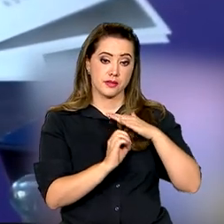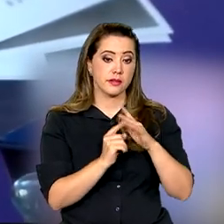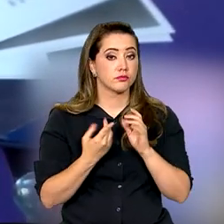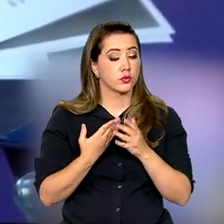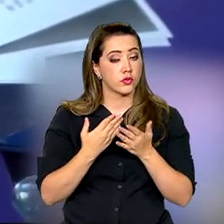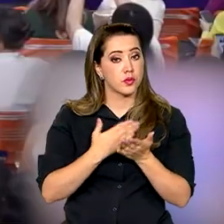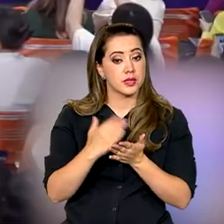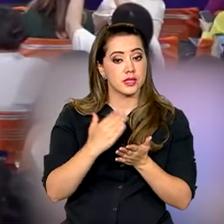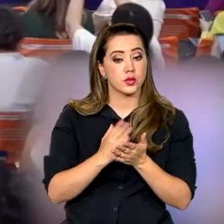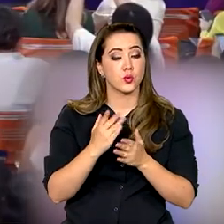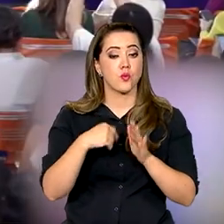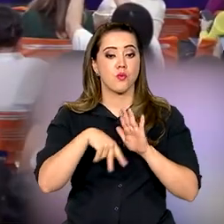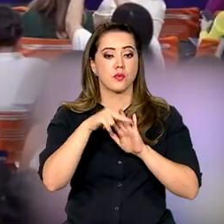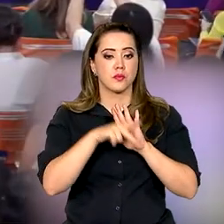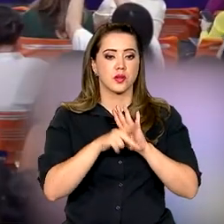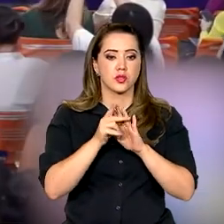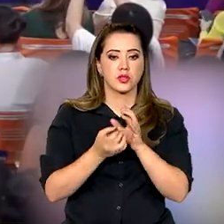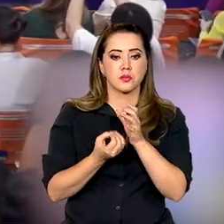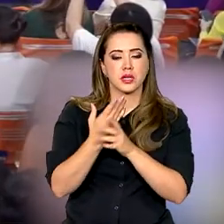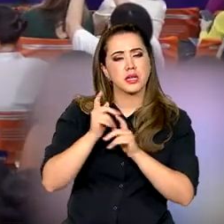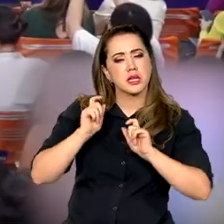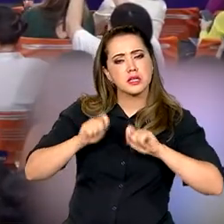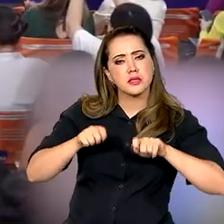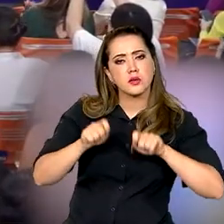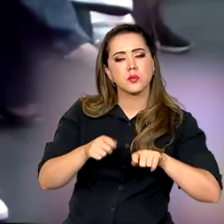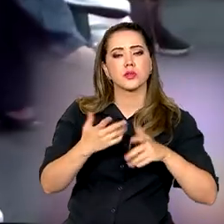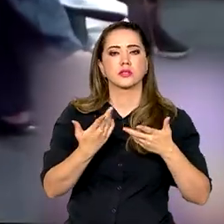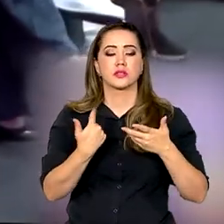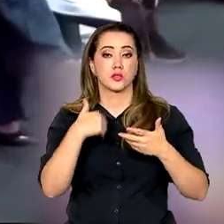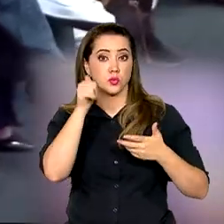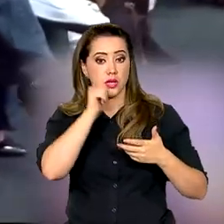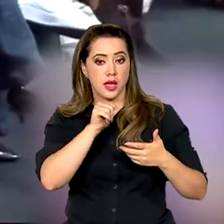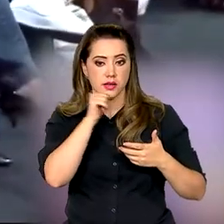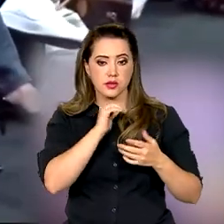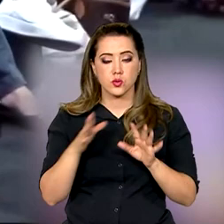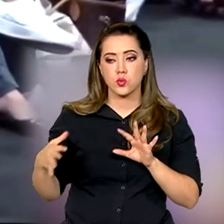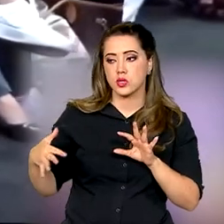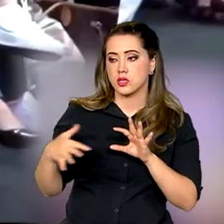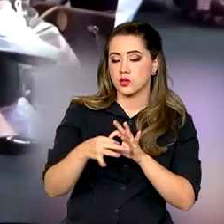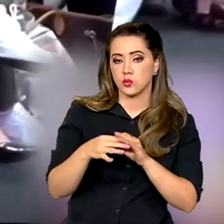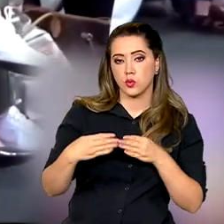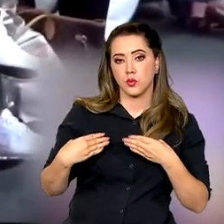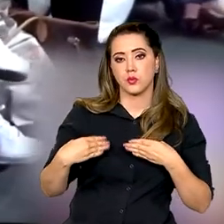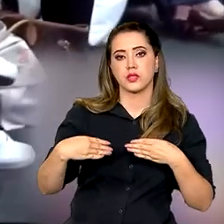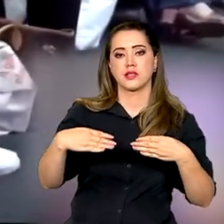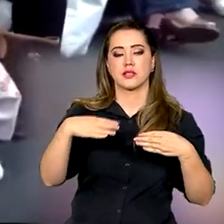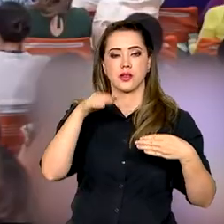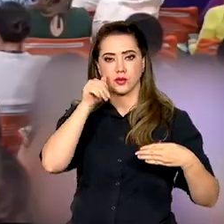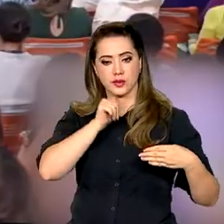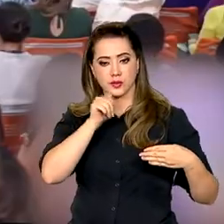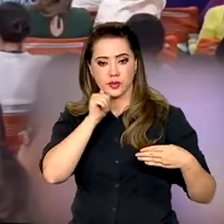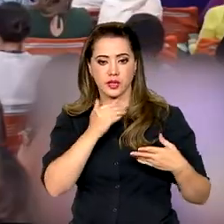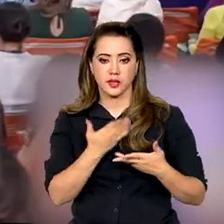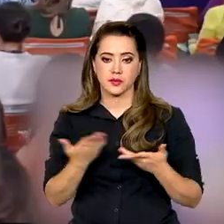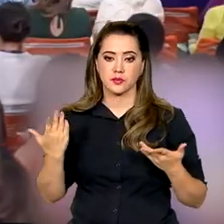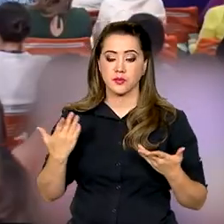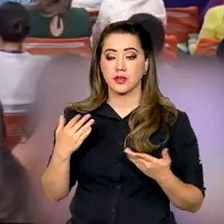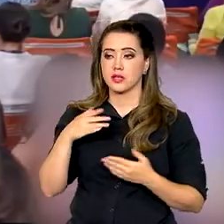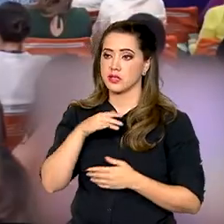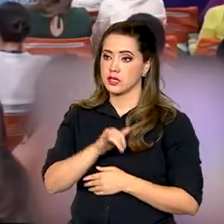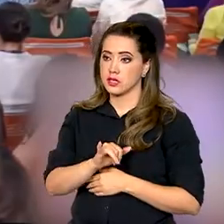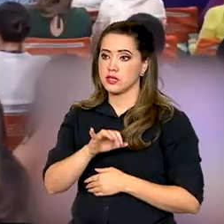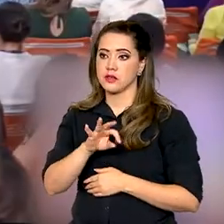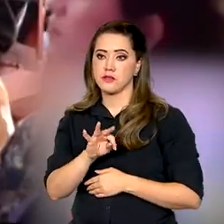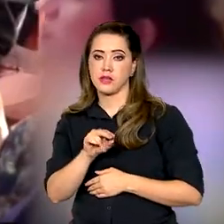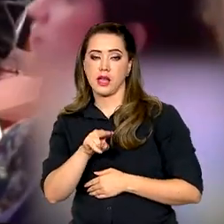qualificação ao empreendedorismo feminino, em parceria com o Ministério das Mulheres e a Itaipu